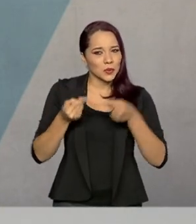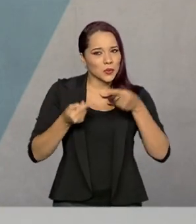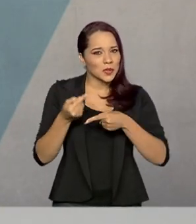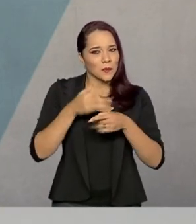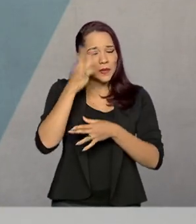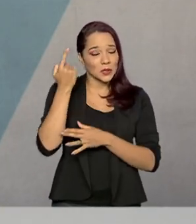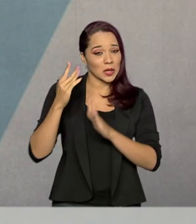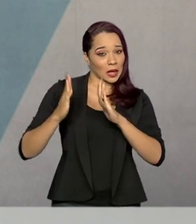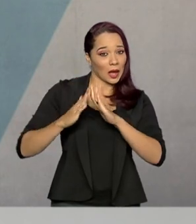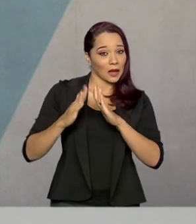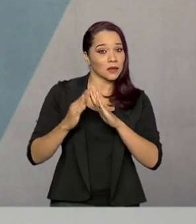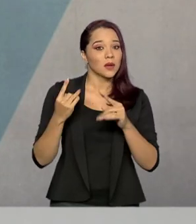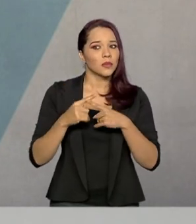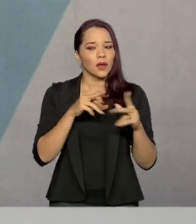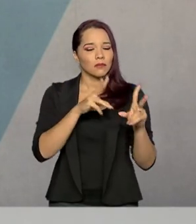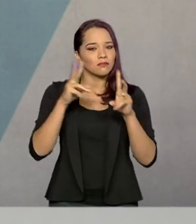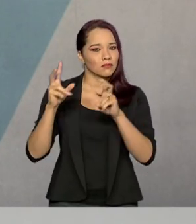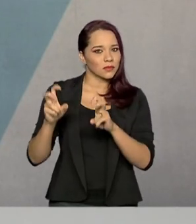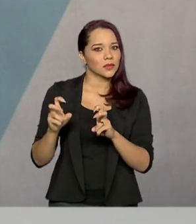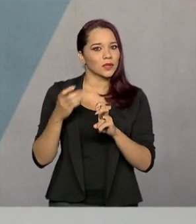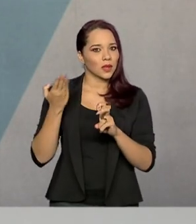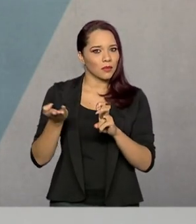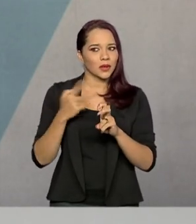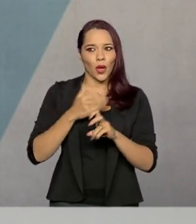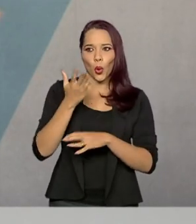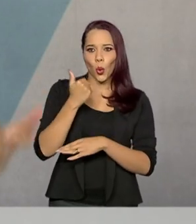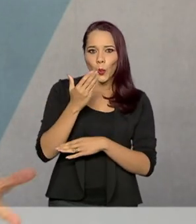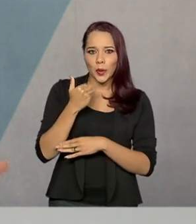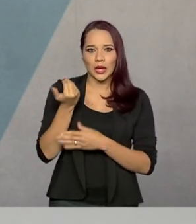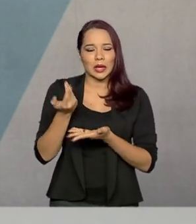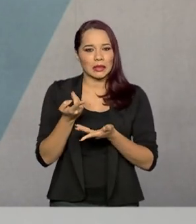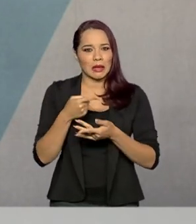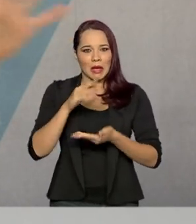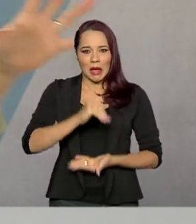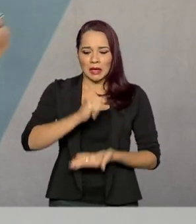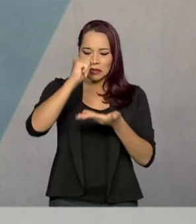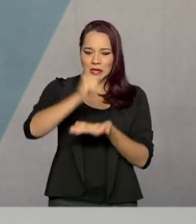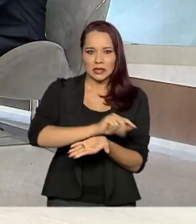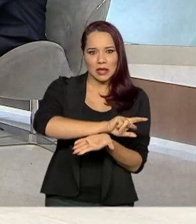casa, porque é um assunto que é comida, alimentação, é cesta básica, né? Vamos entender um pouco melhor.